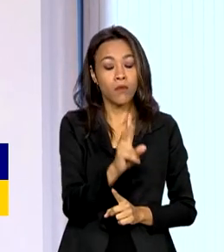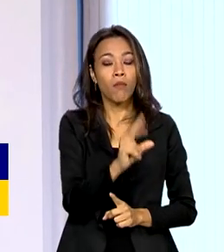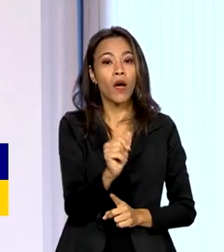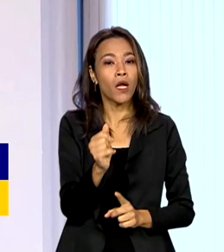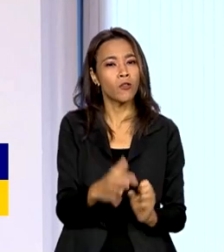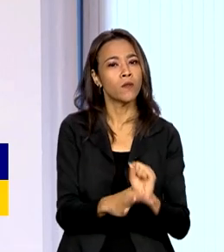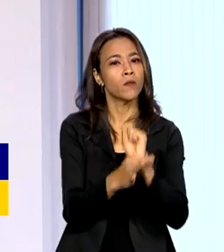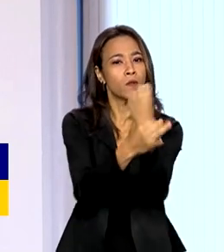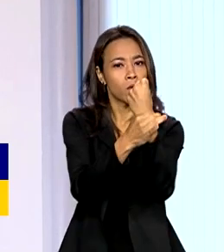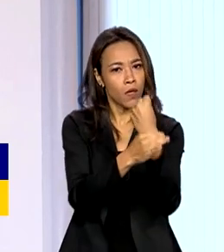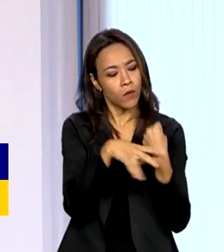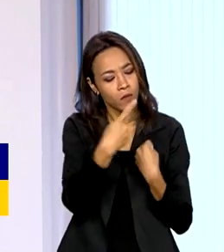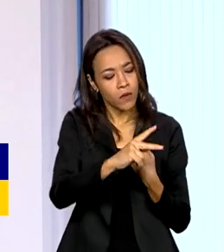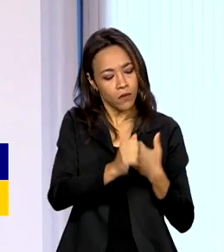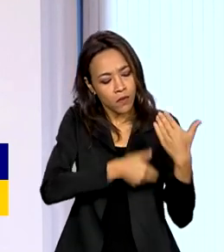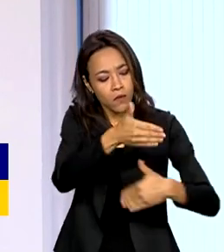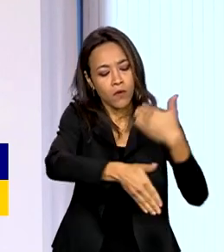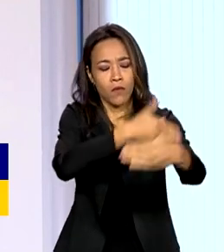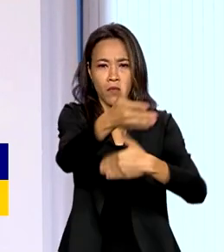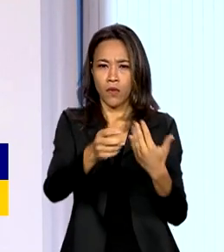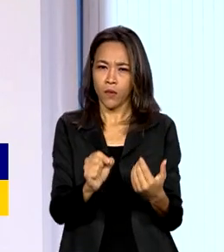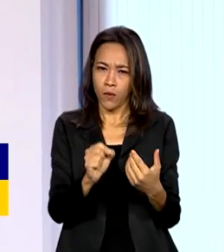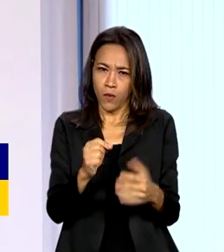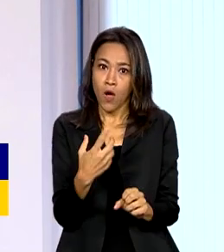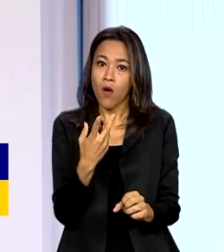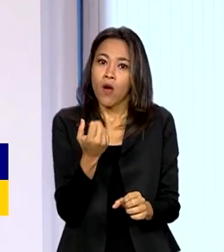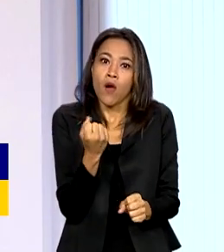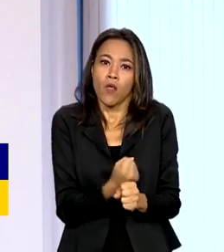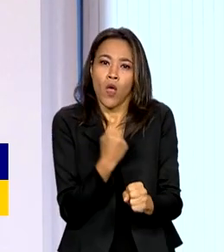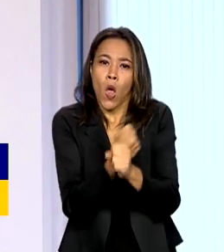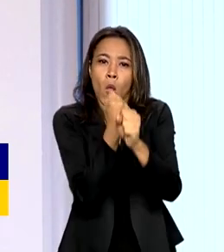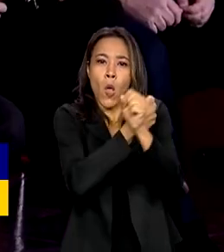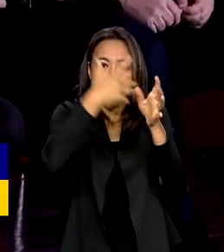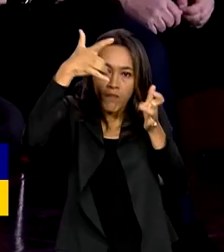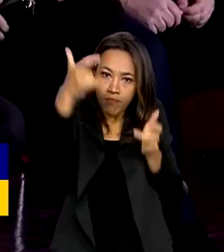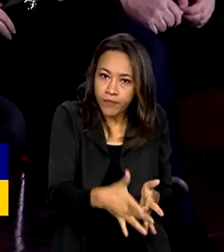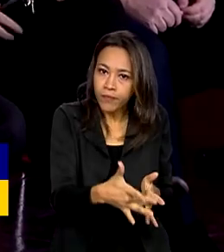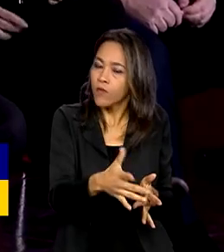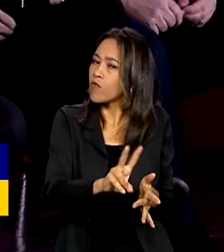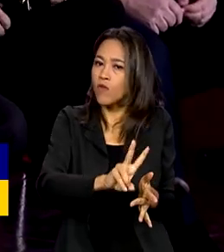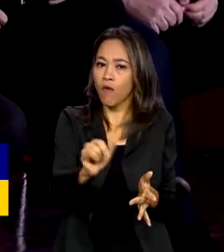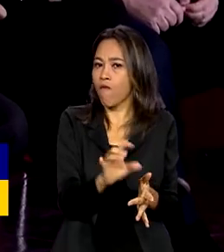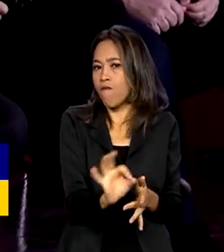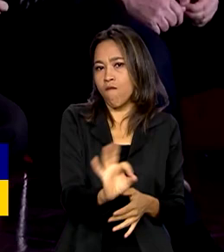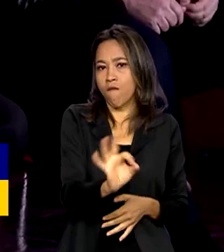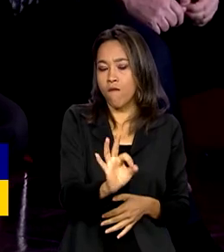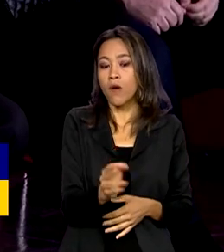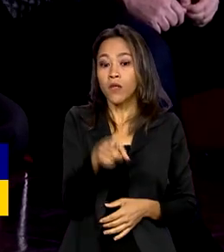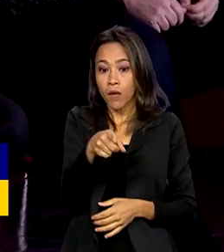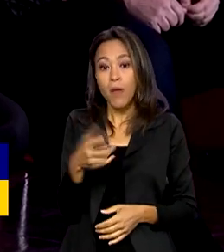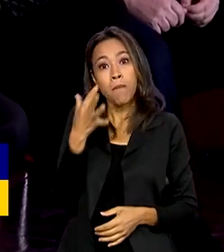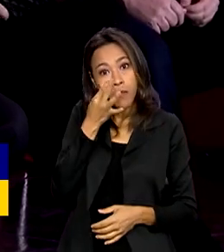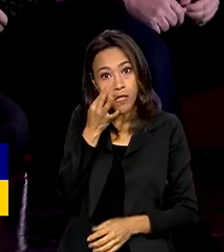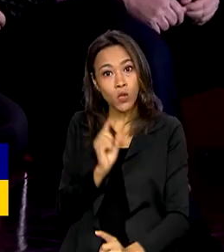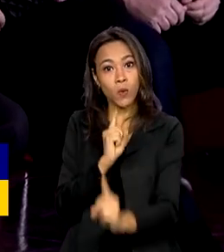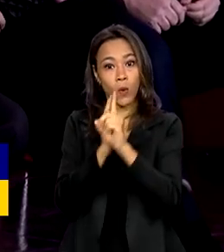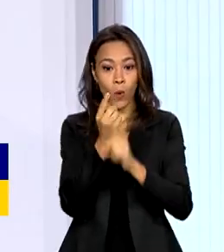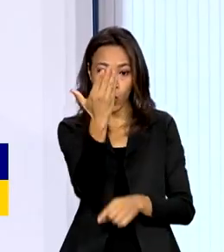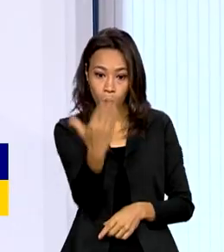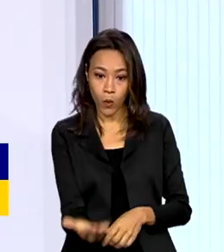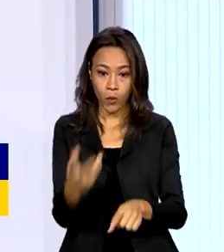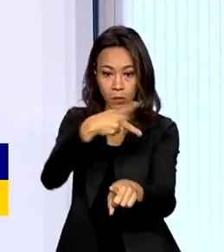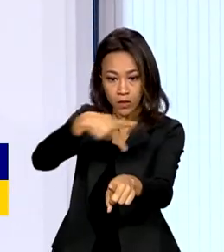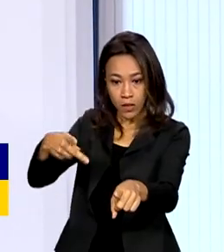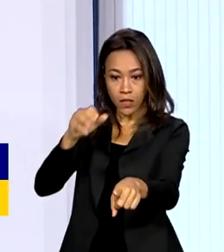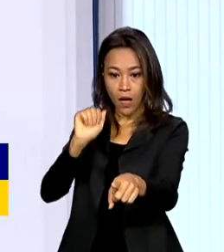desenvolvimento. Nenhuma obra permanecerá paralisada. Também presente no encontro, o presidente da Apex,